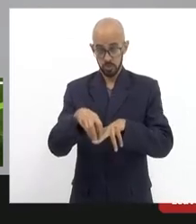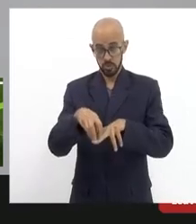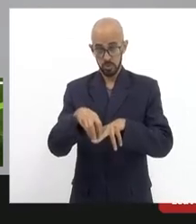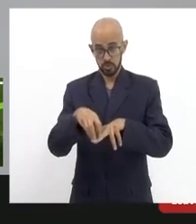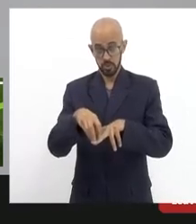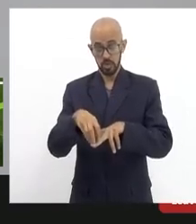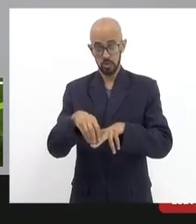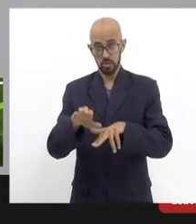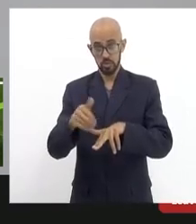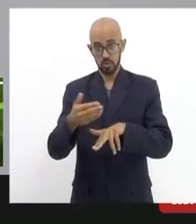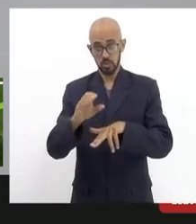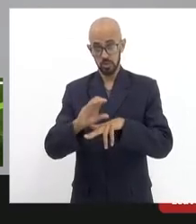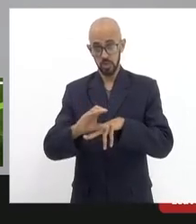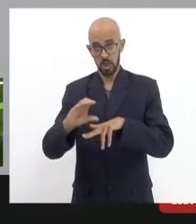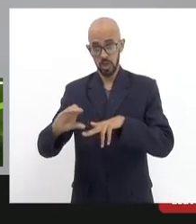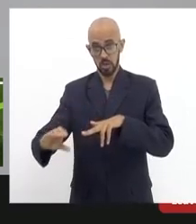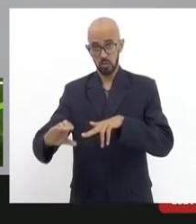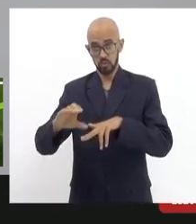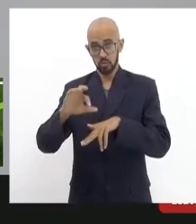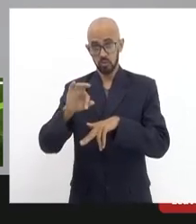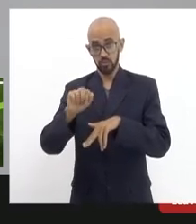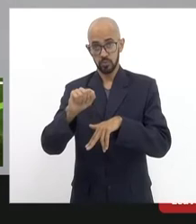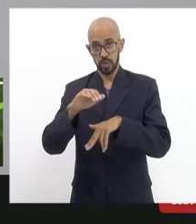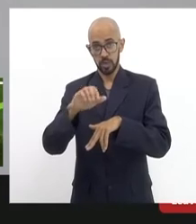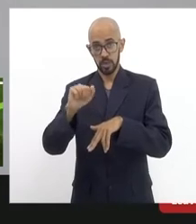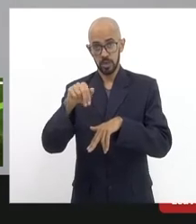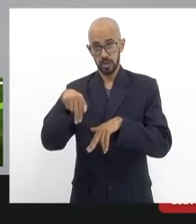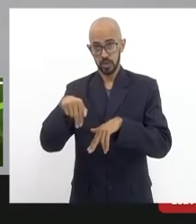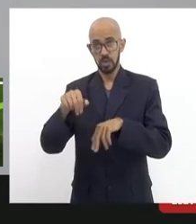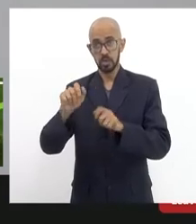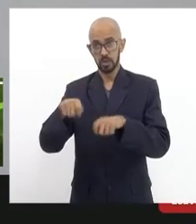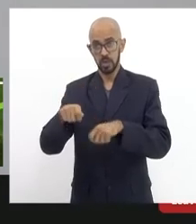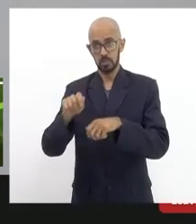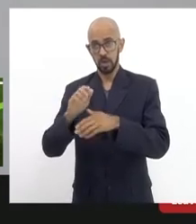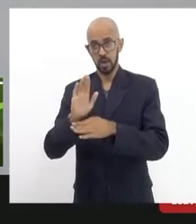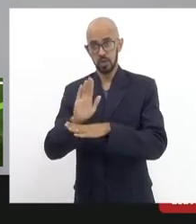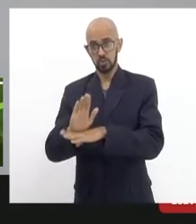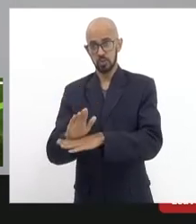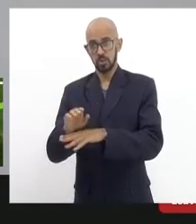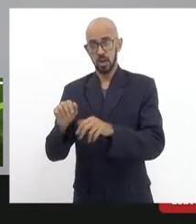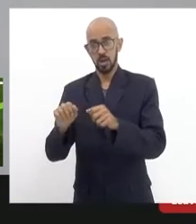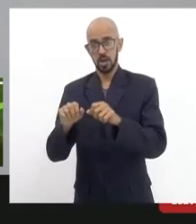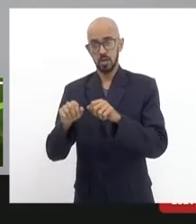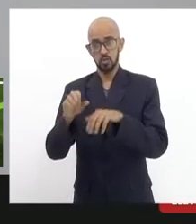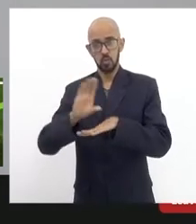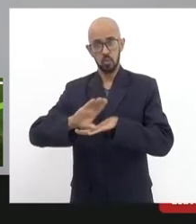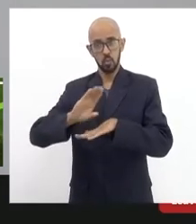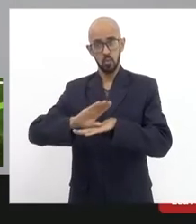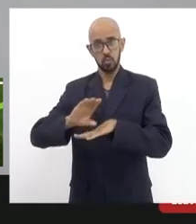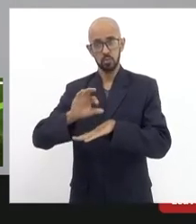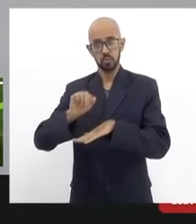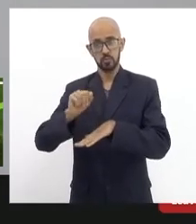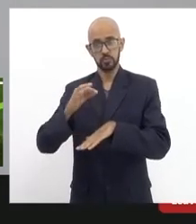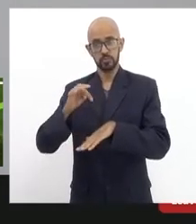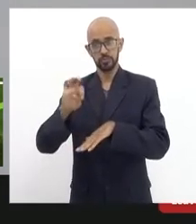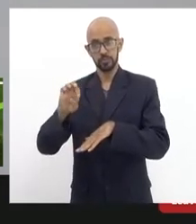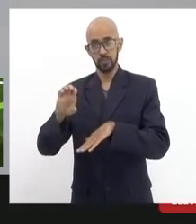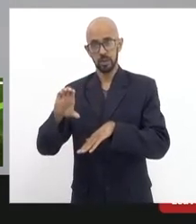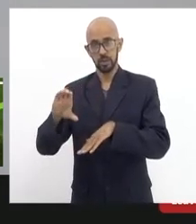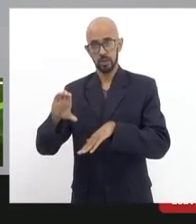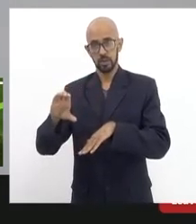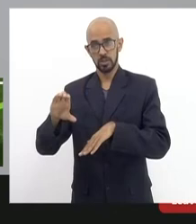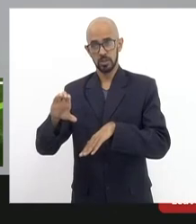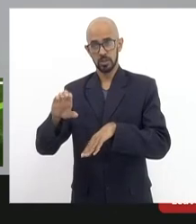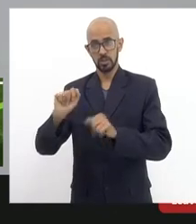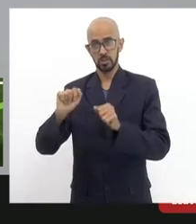FECAM que a sua assessoria descobriu podem inclusive ajudar a puxar uma linha de formação nova na Faietec para a formação de